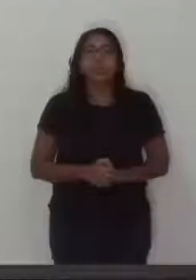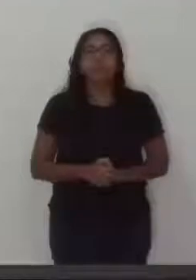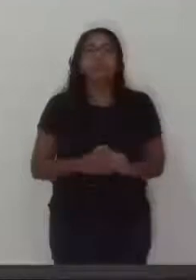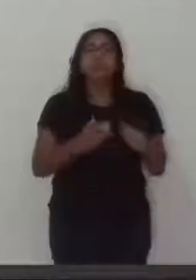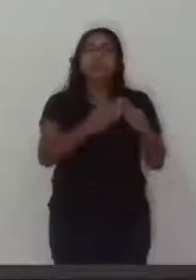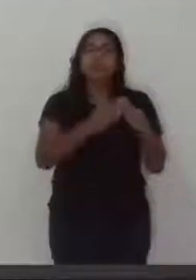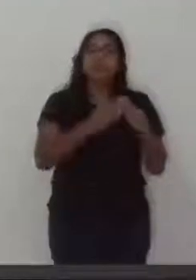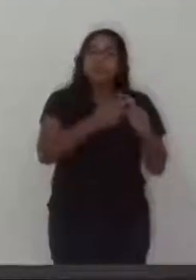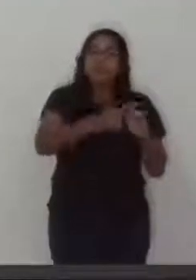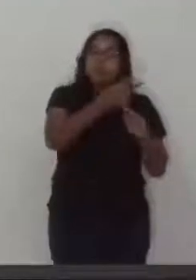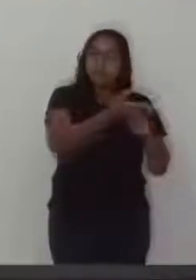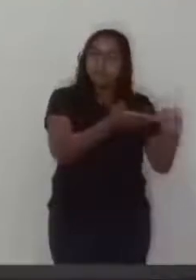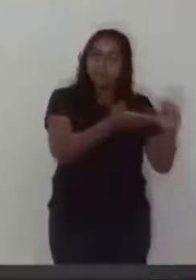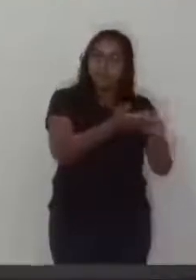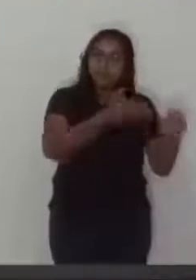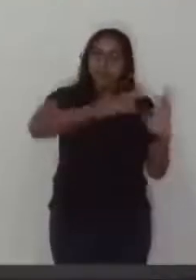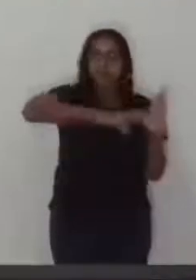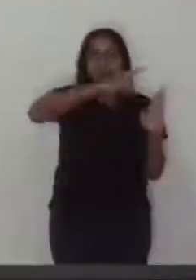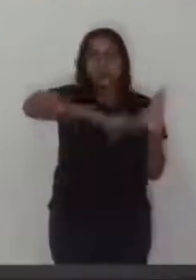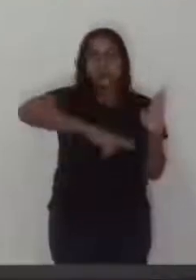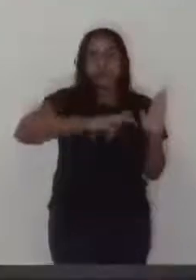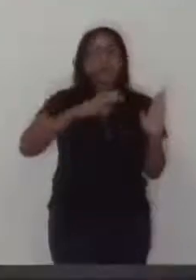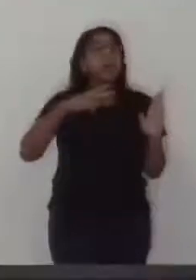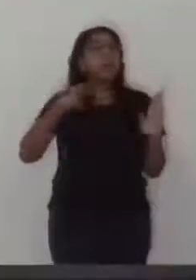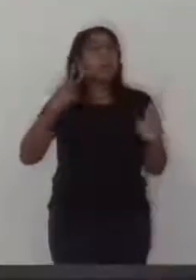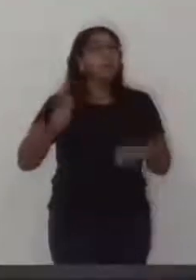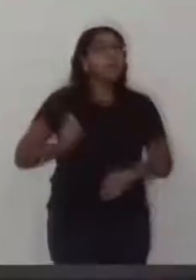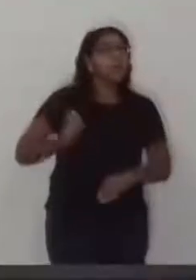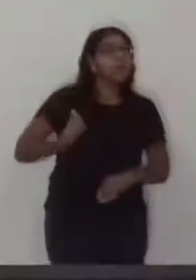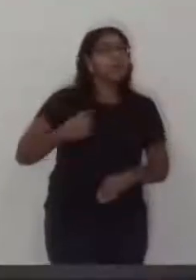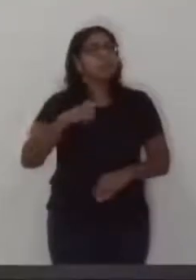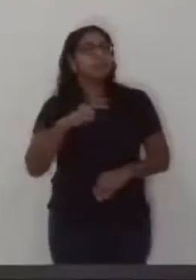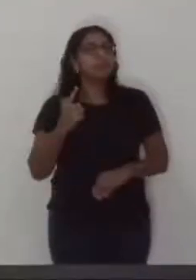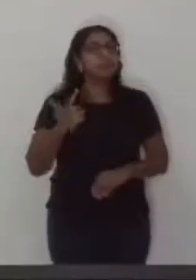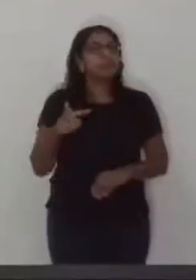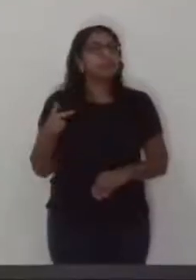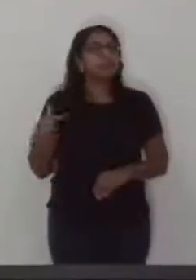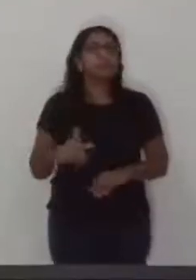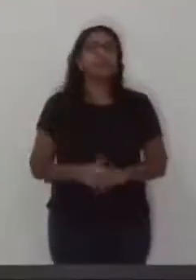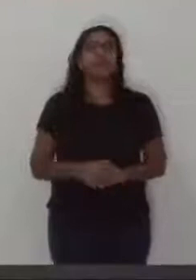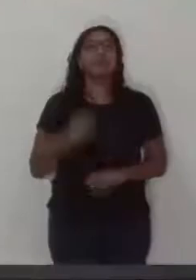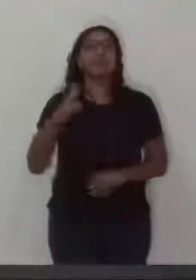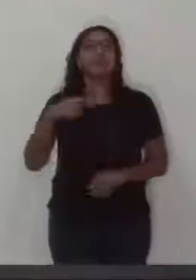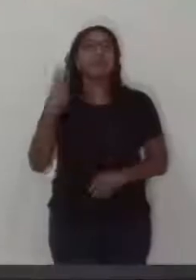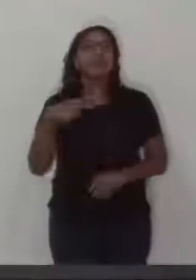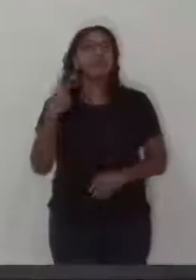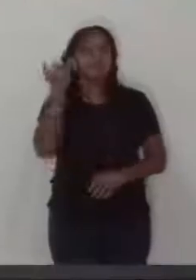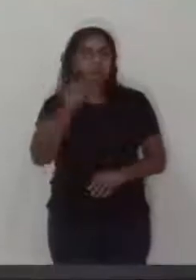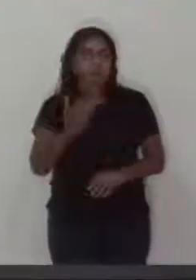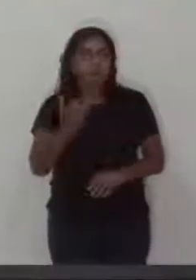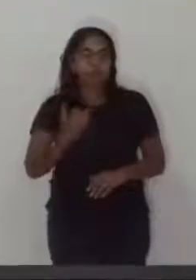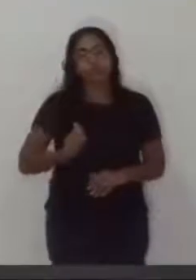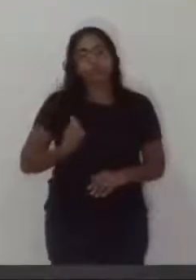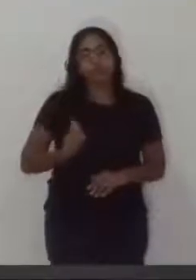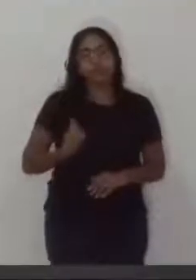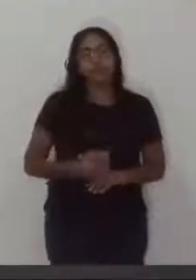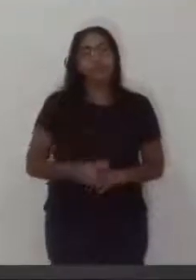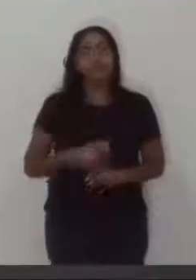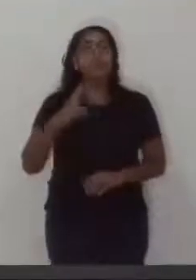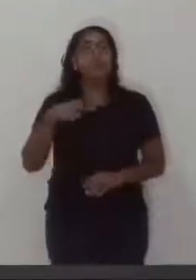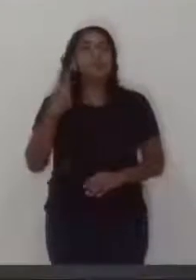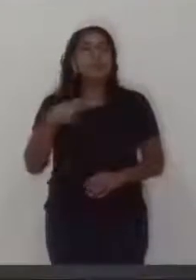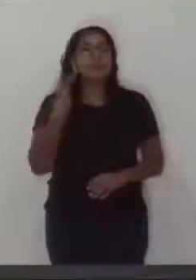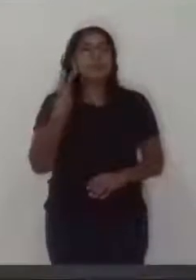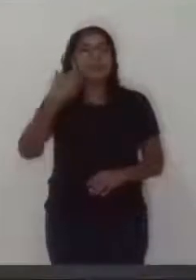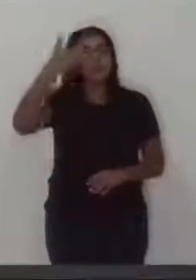Solicito a segunda secretária que proceda a verificação de presença dos vereadores e vereadoras. Vereadora Ana Genesini. Presente. Vereador